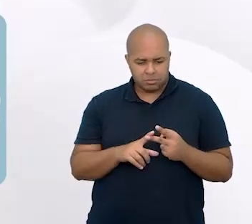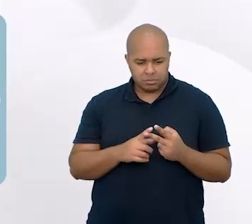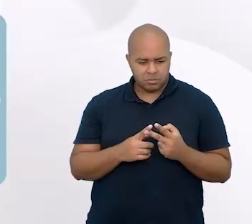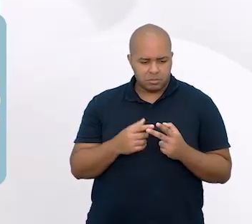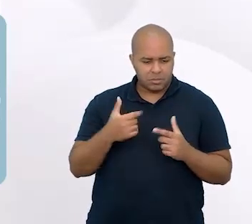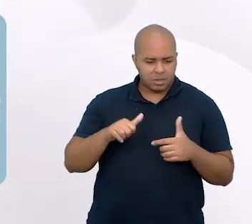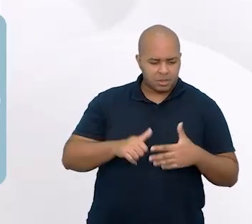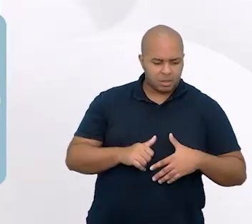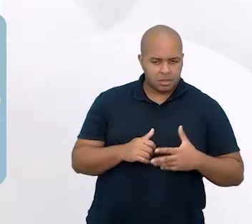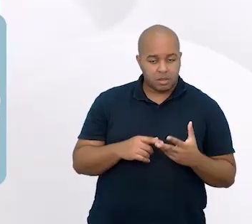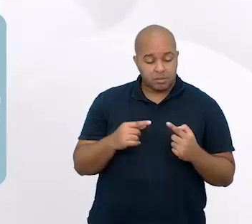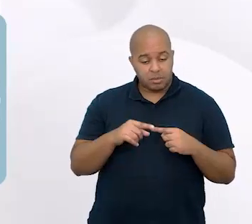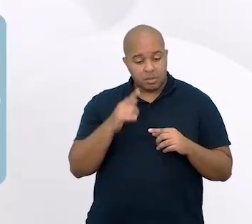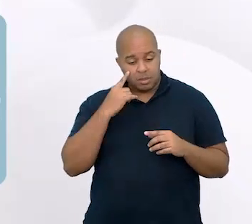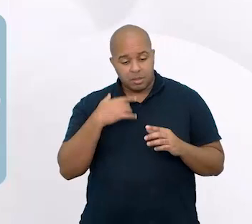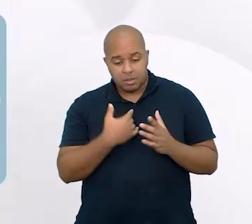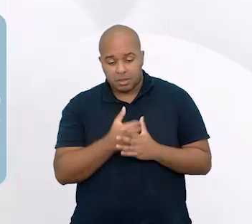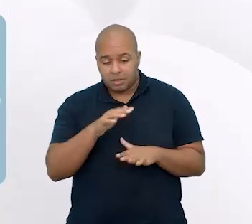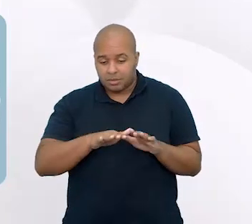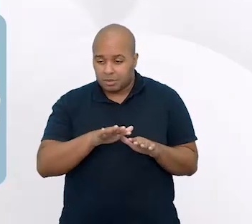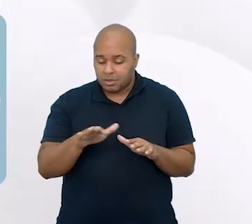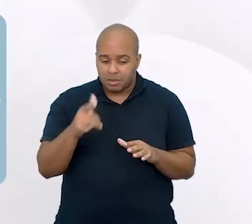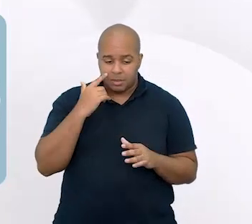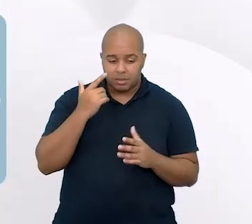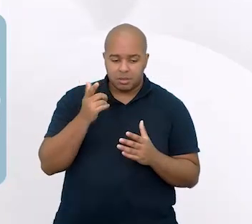analítico, e por conta desses, as crianças.